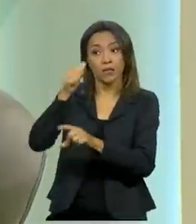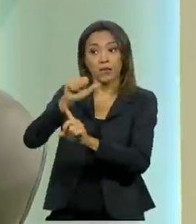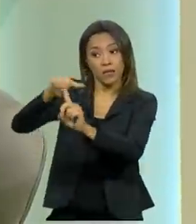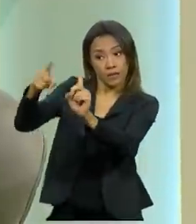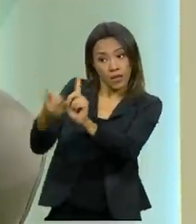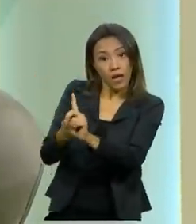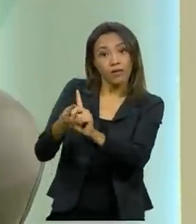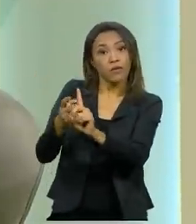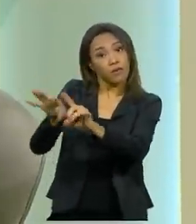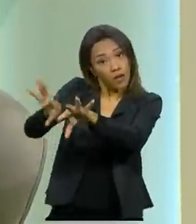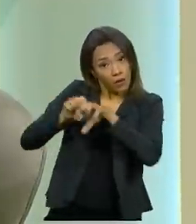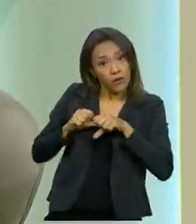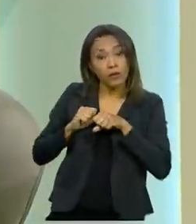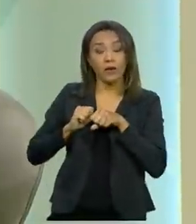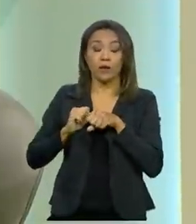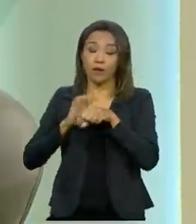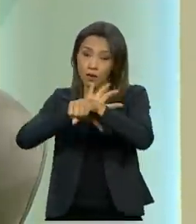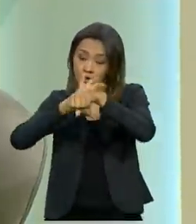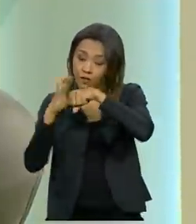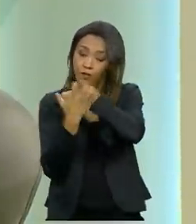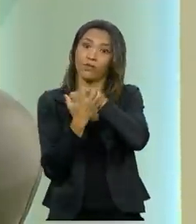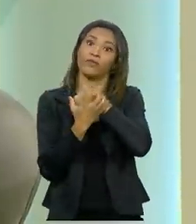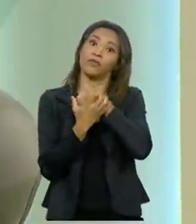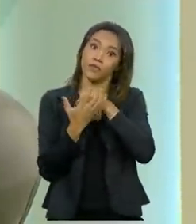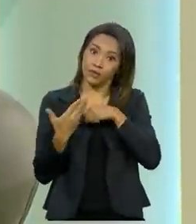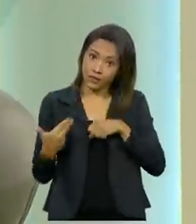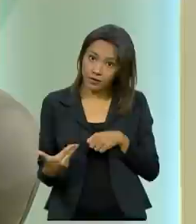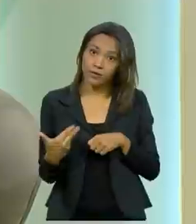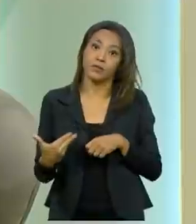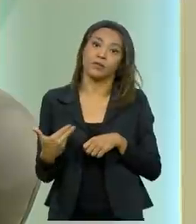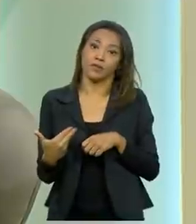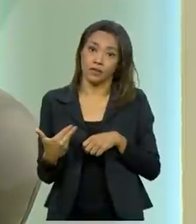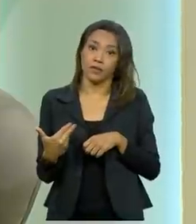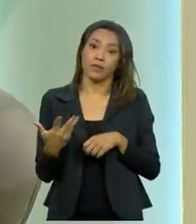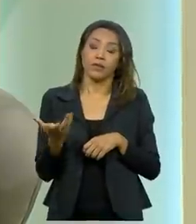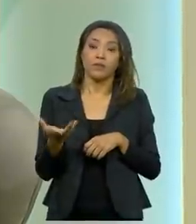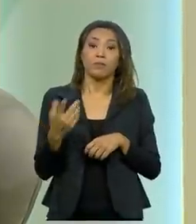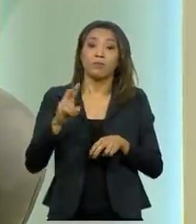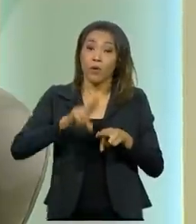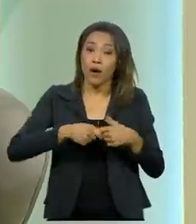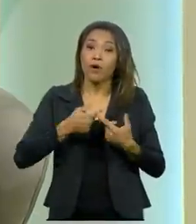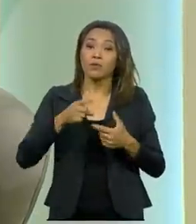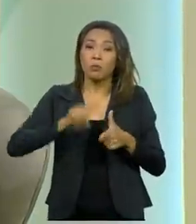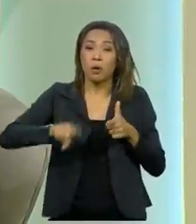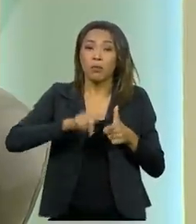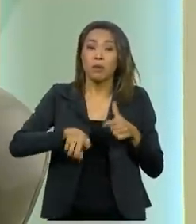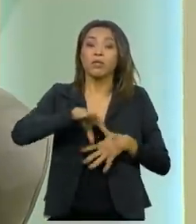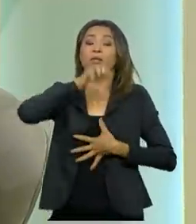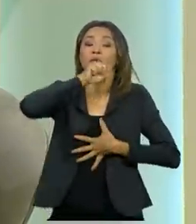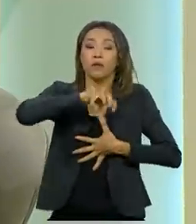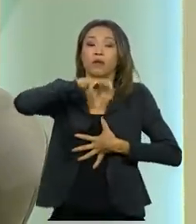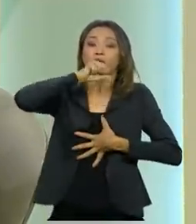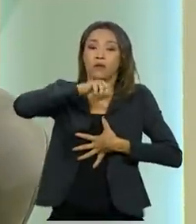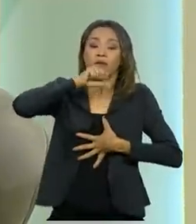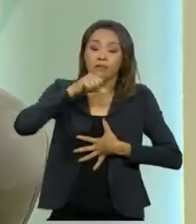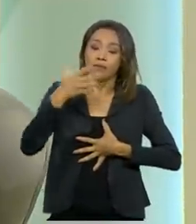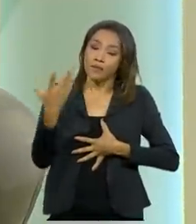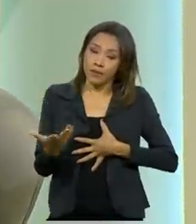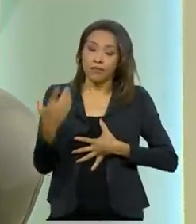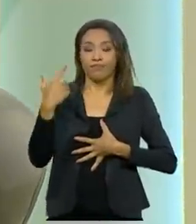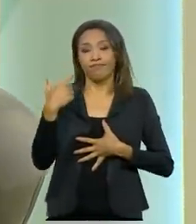pelo novo coronavírus, com Covid-19 e síndromes expiratórios agudas graves. Então, fazendo esse